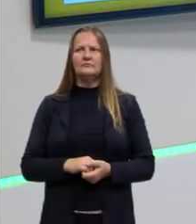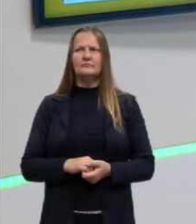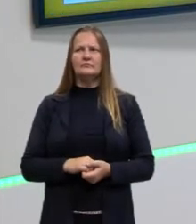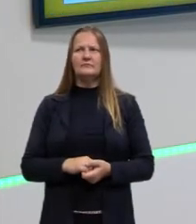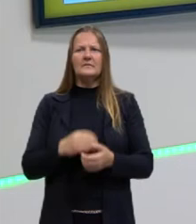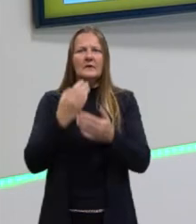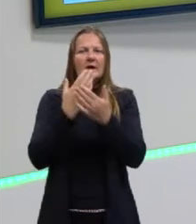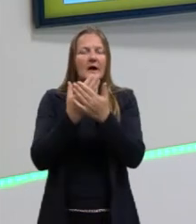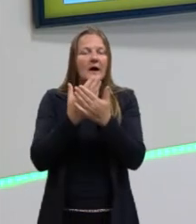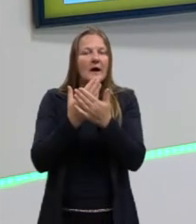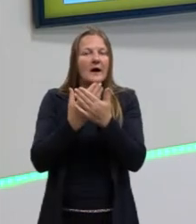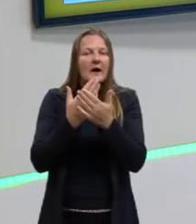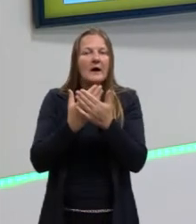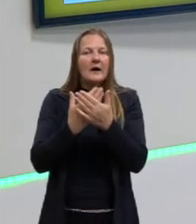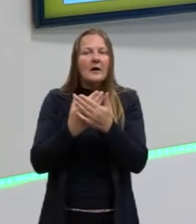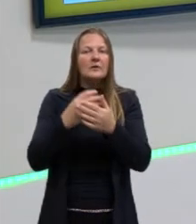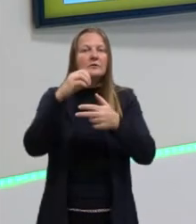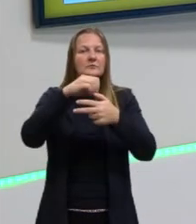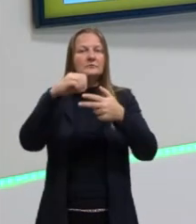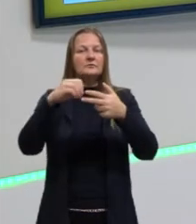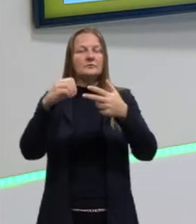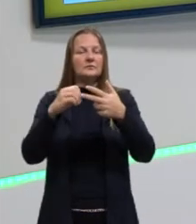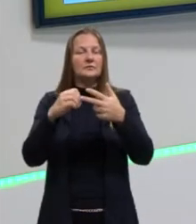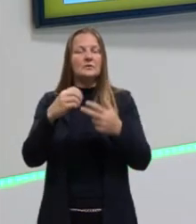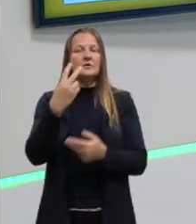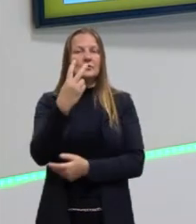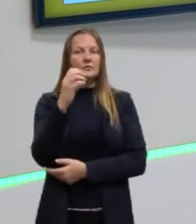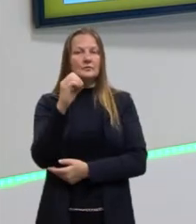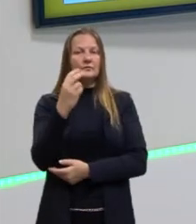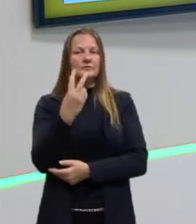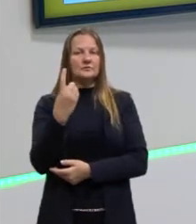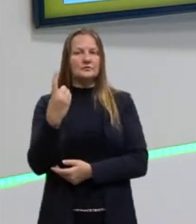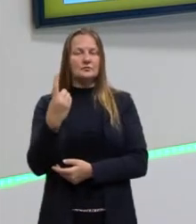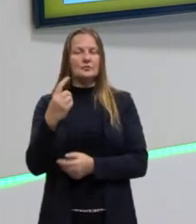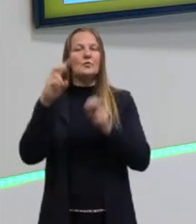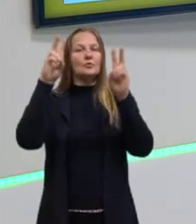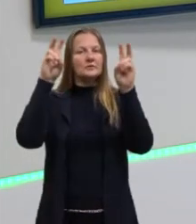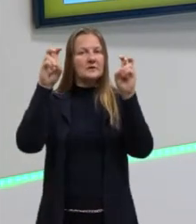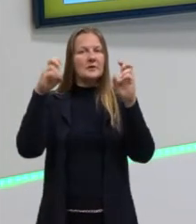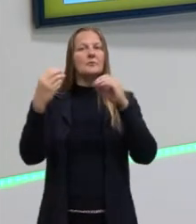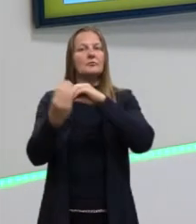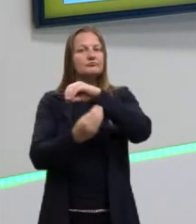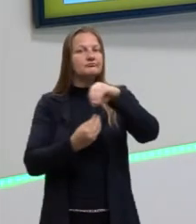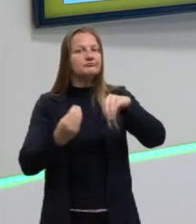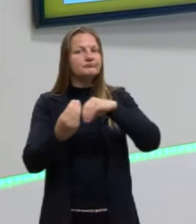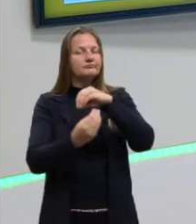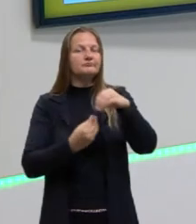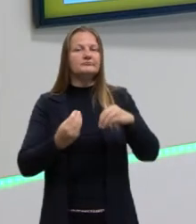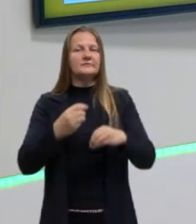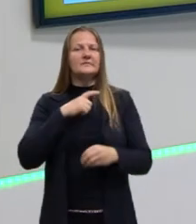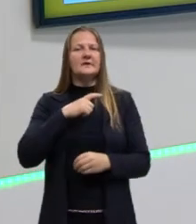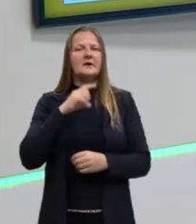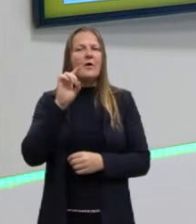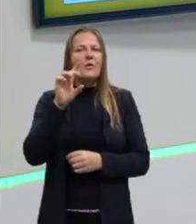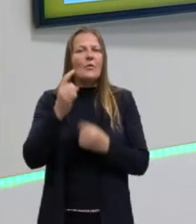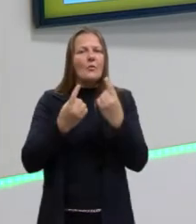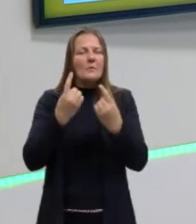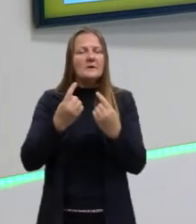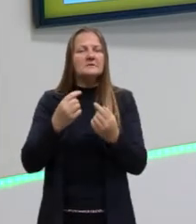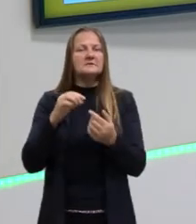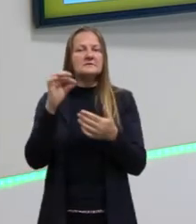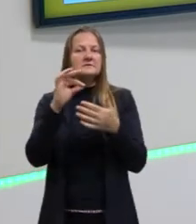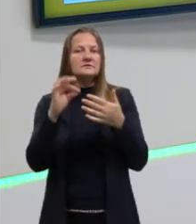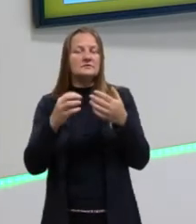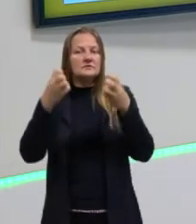essa aula das questões do Enem de 2021 relacionado a esse tema e ainda ficaram questões que não vai dar tempo de